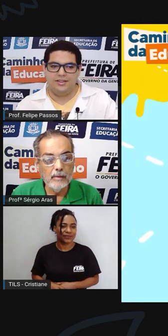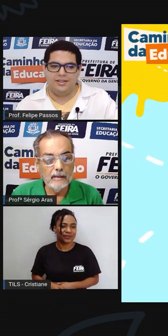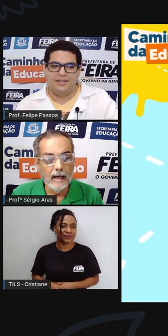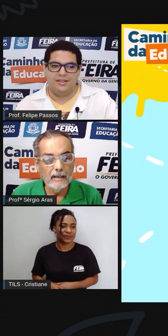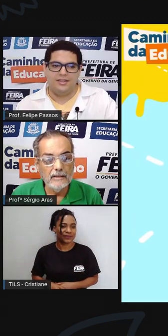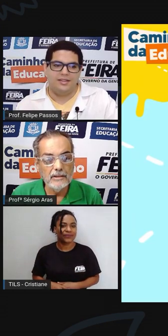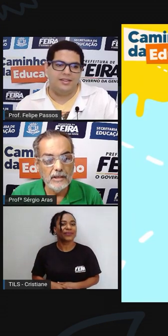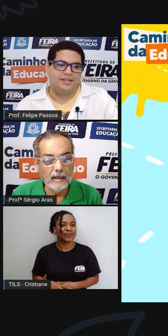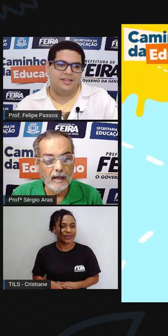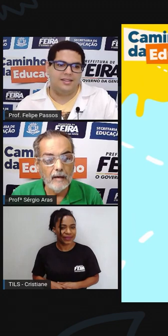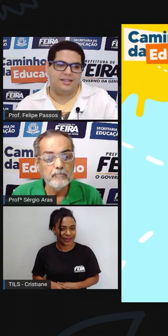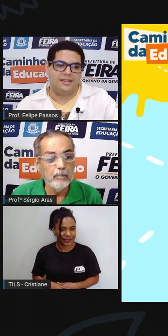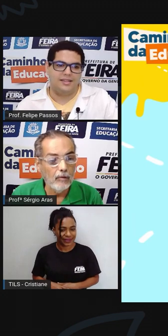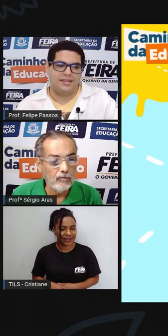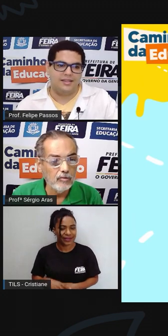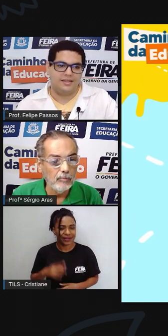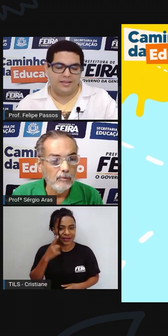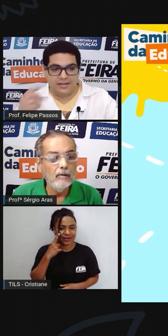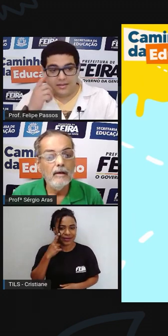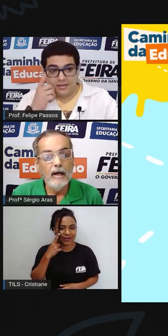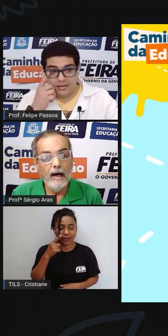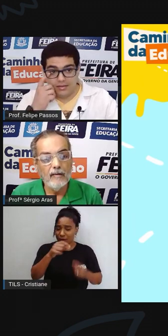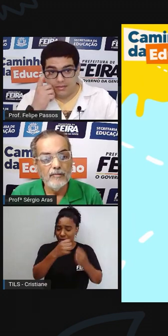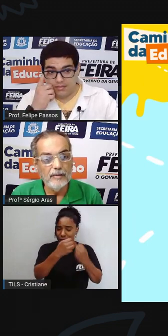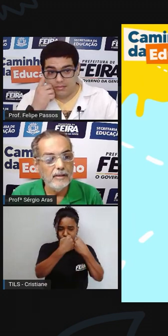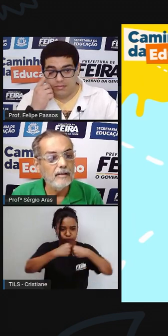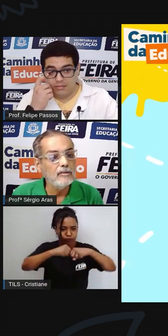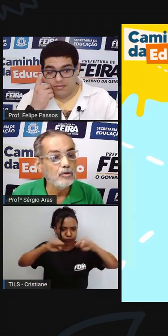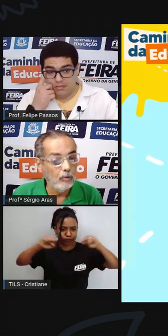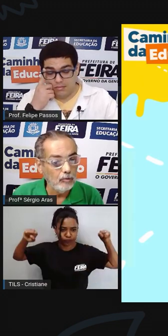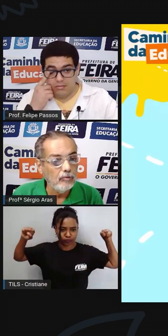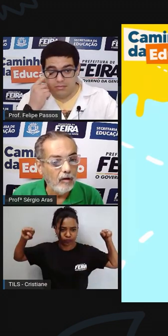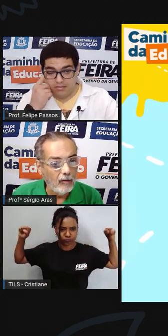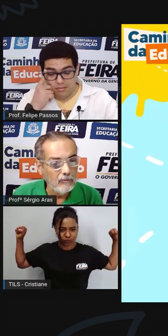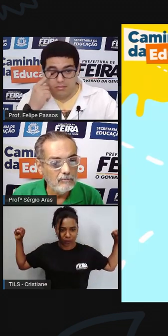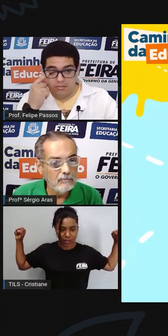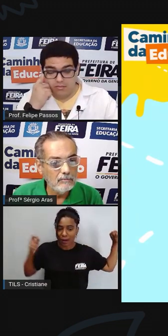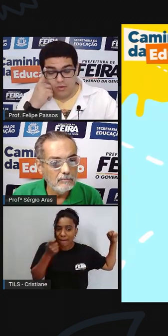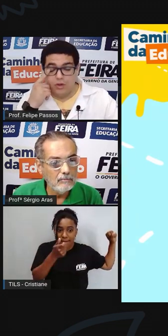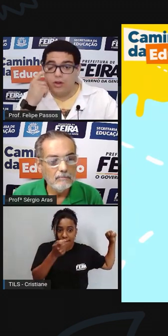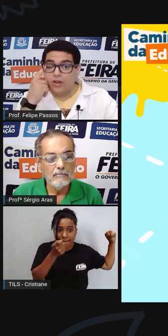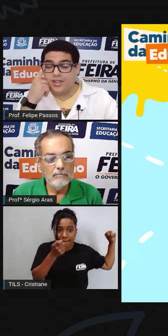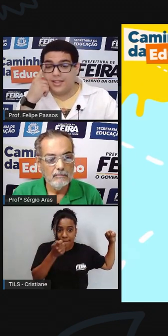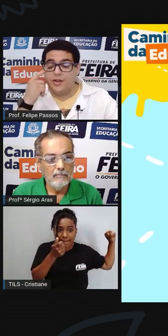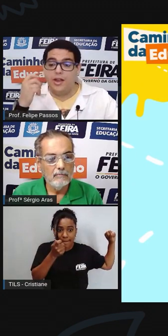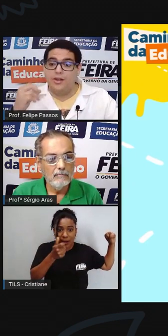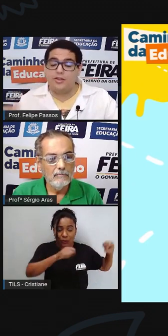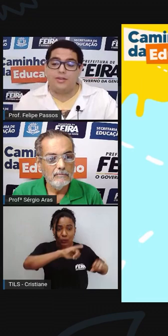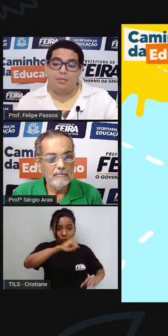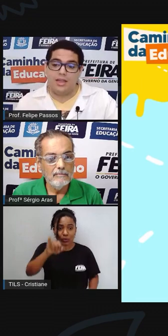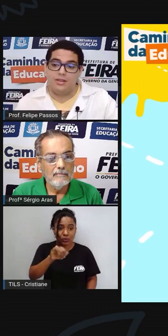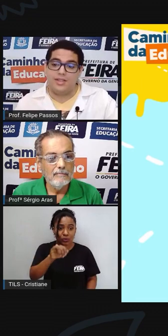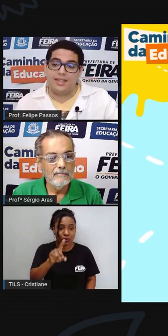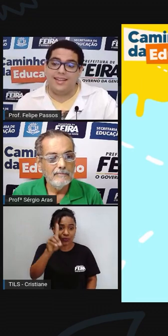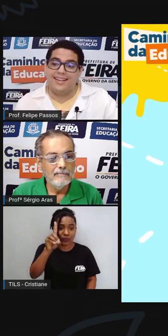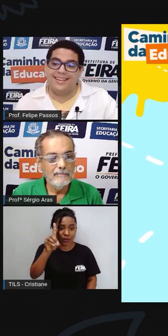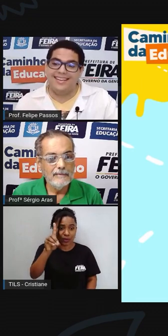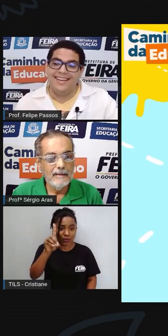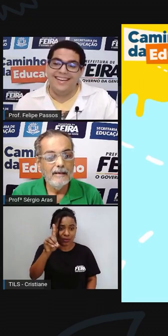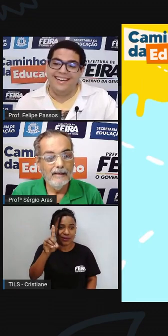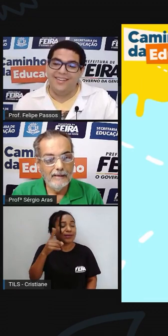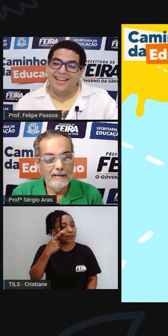possibilidade de chegar próximo à avenida João do Val nossa eu ia chutar menos